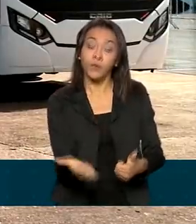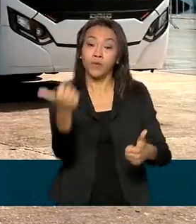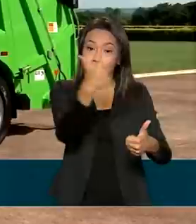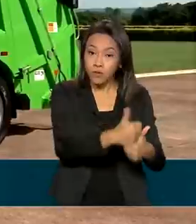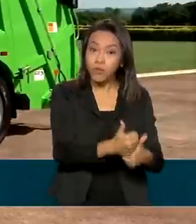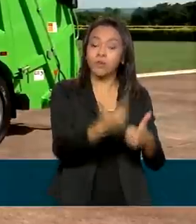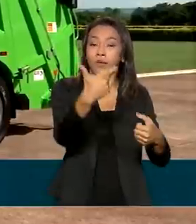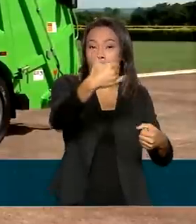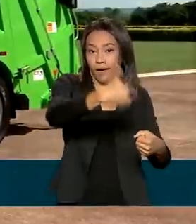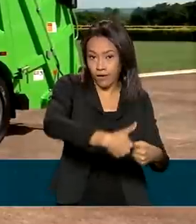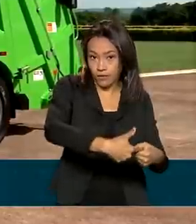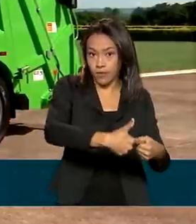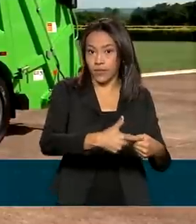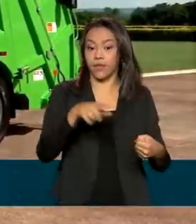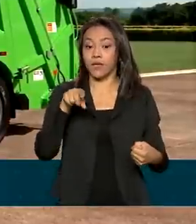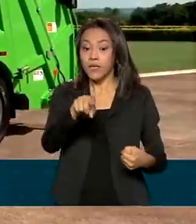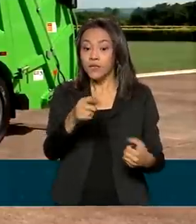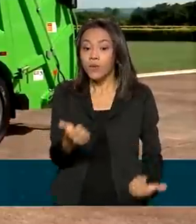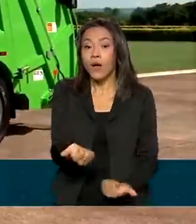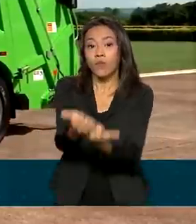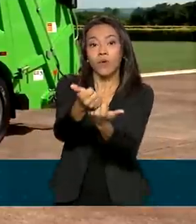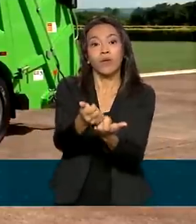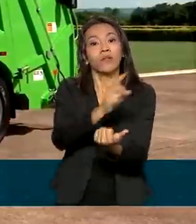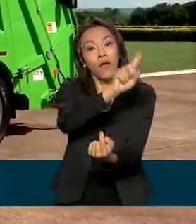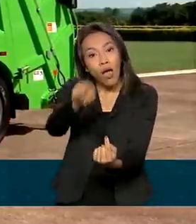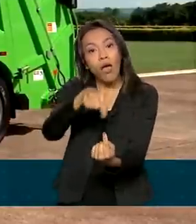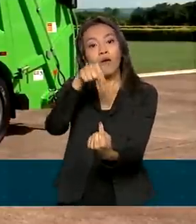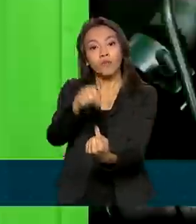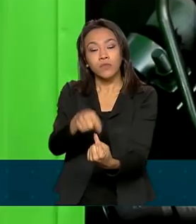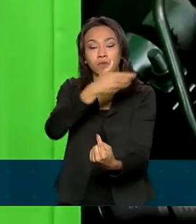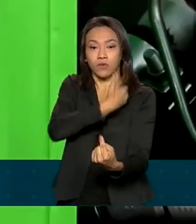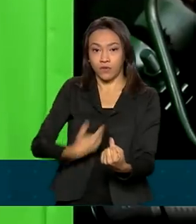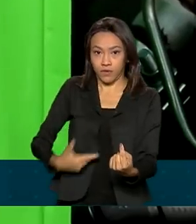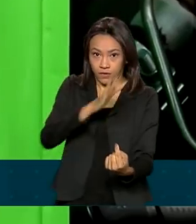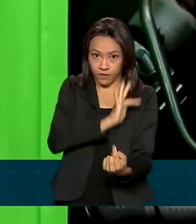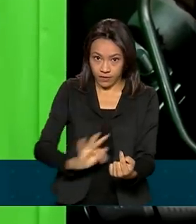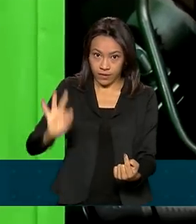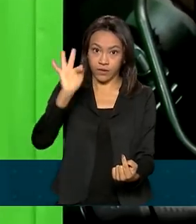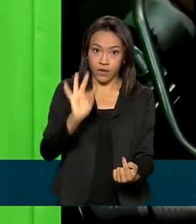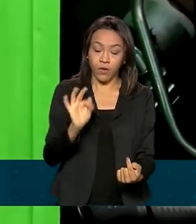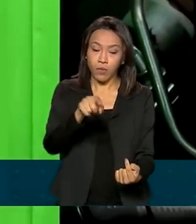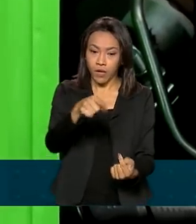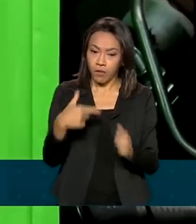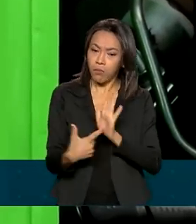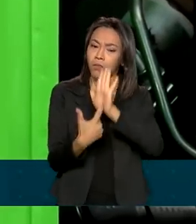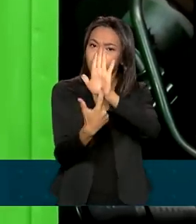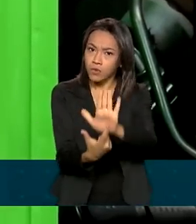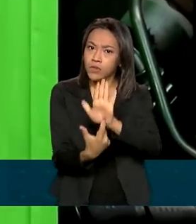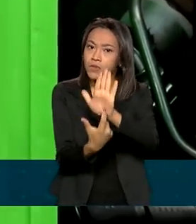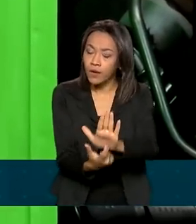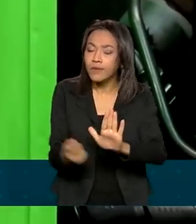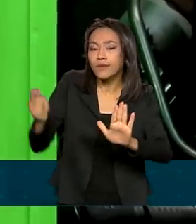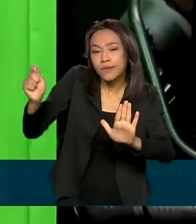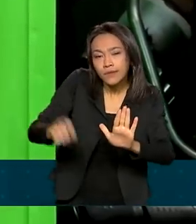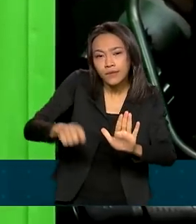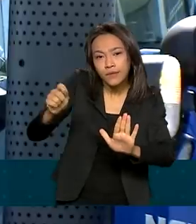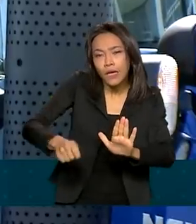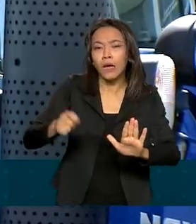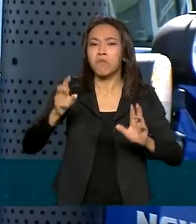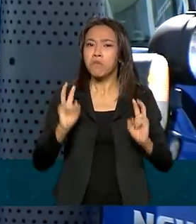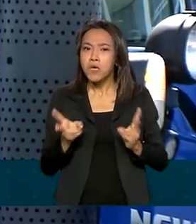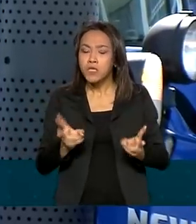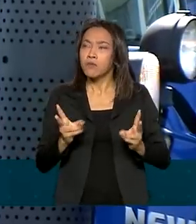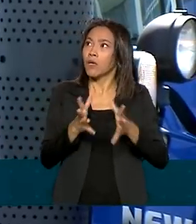gás no campo e nas estradas é uma das metas do governo federal. E para demonstrar que é possível em veículos pesados,